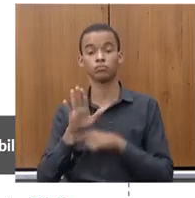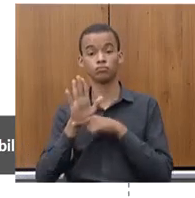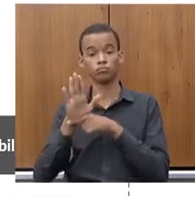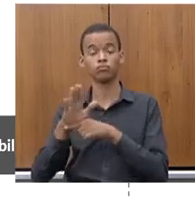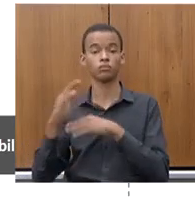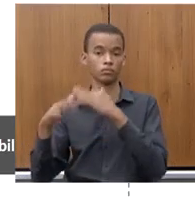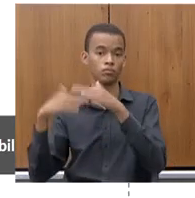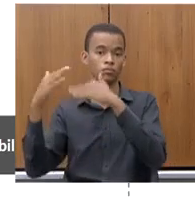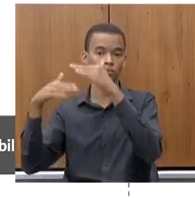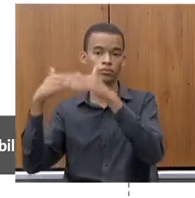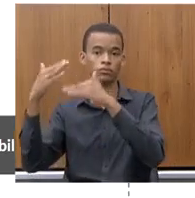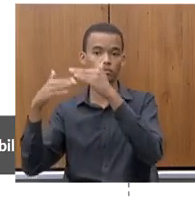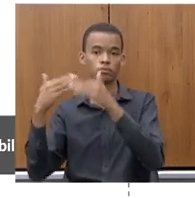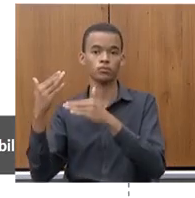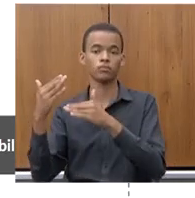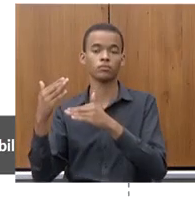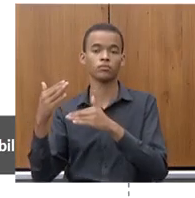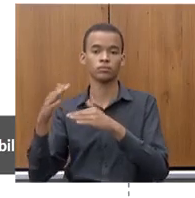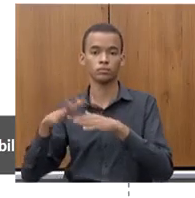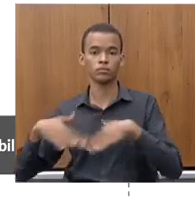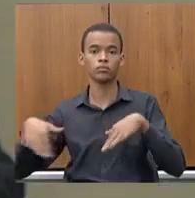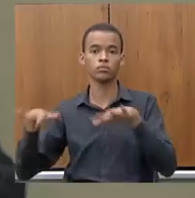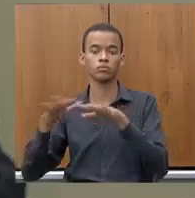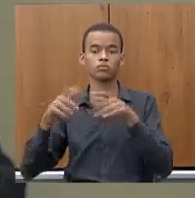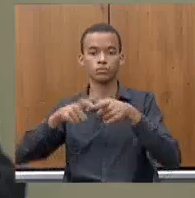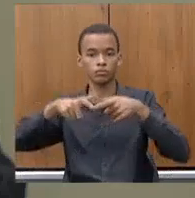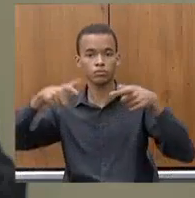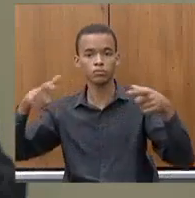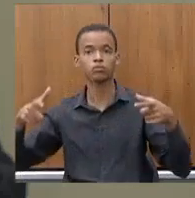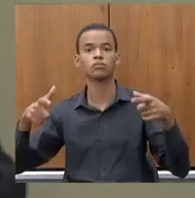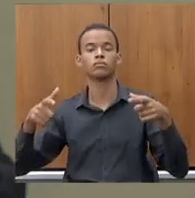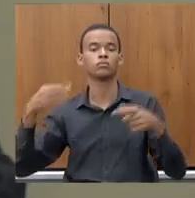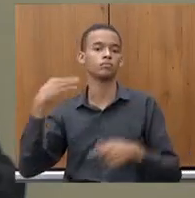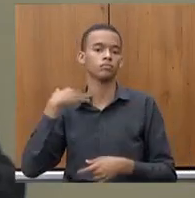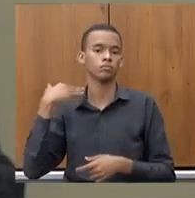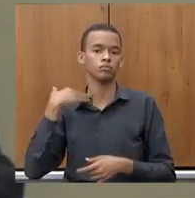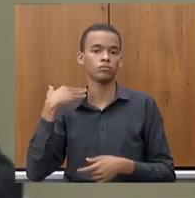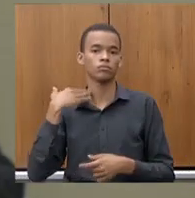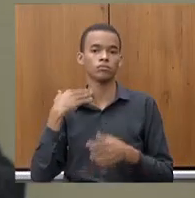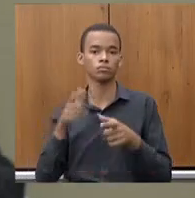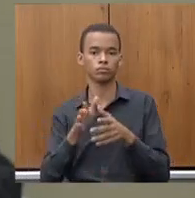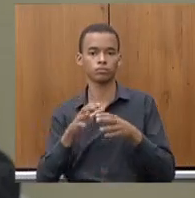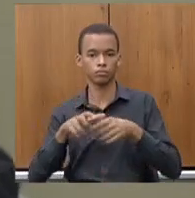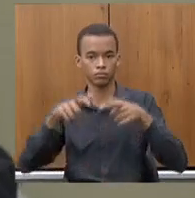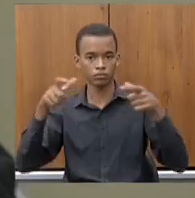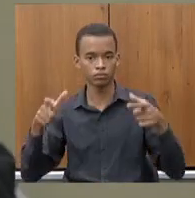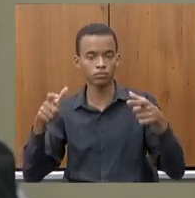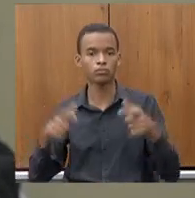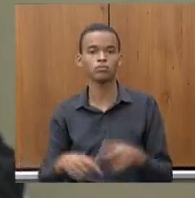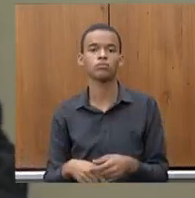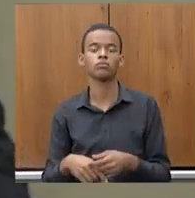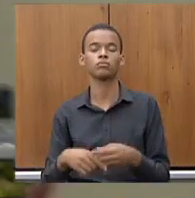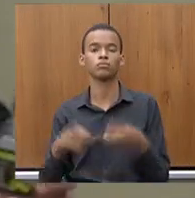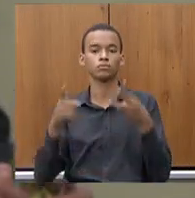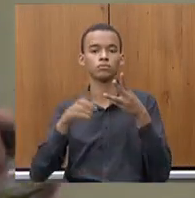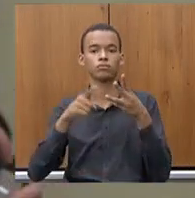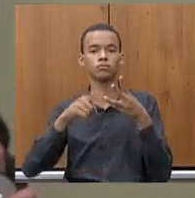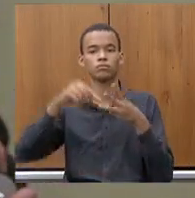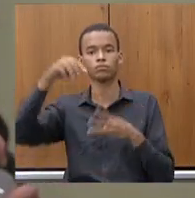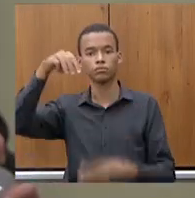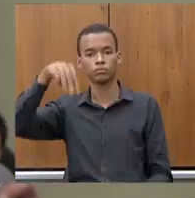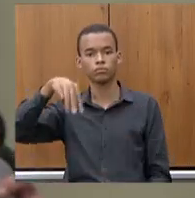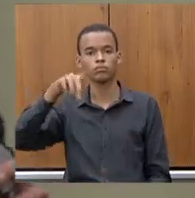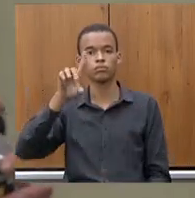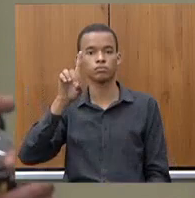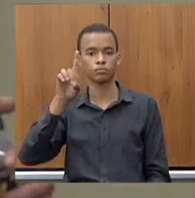os processos e a amplitude de atuação do banco. Também no MDB, o antigo